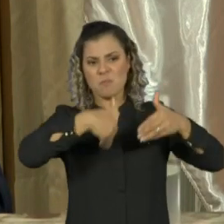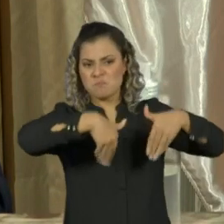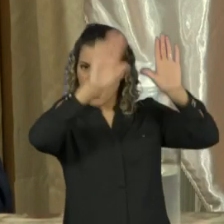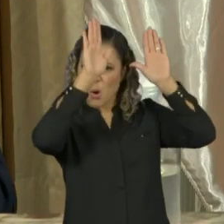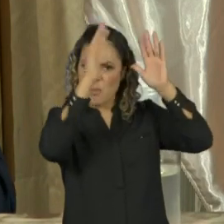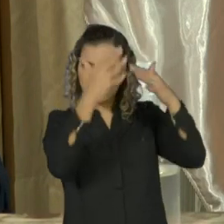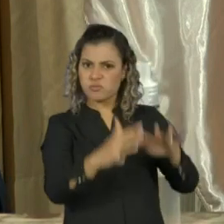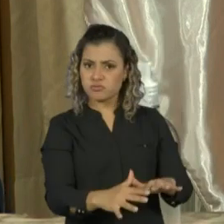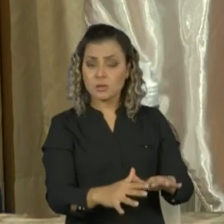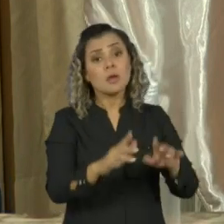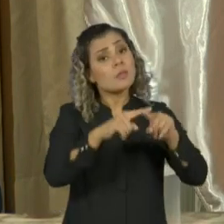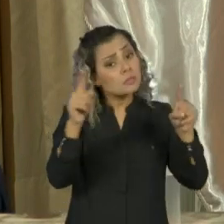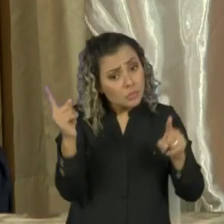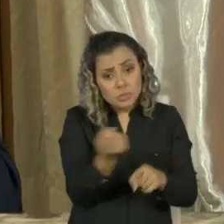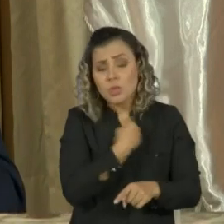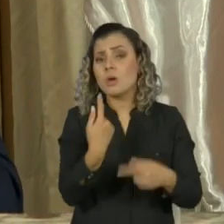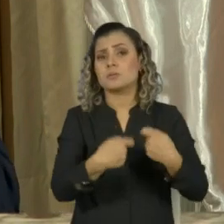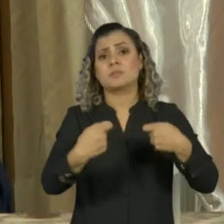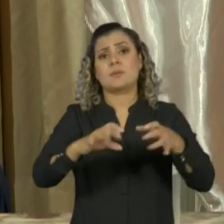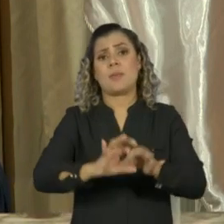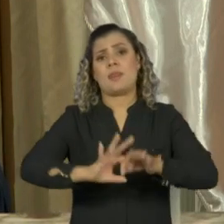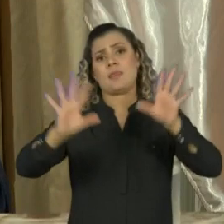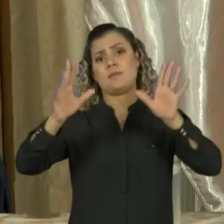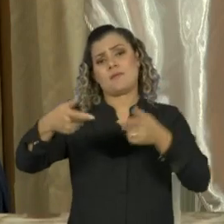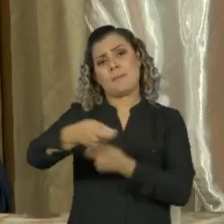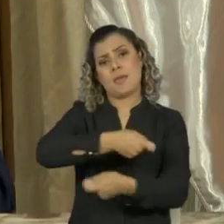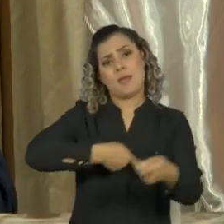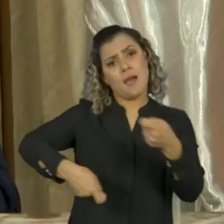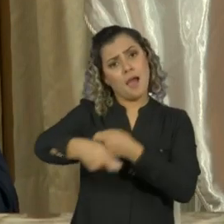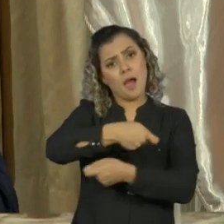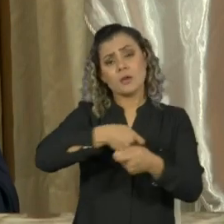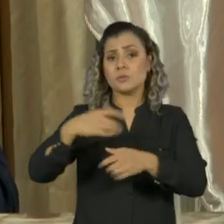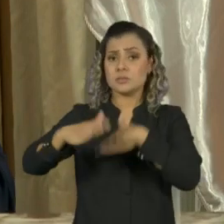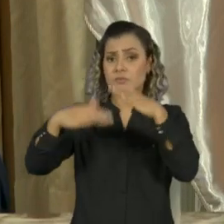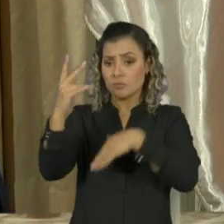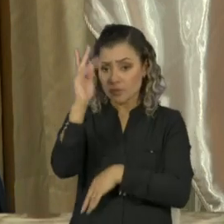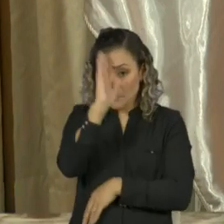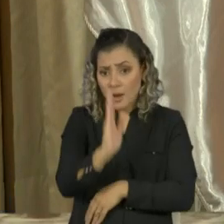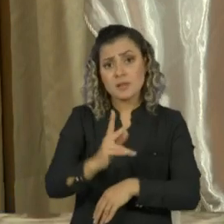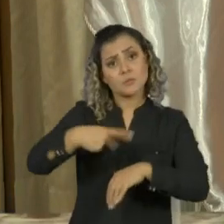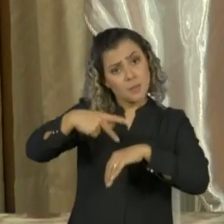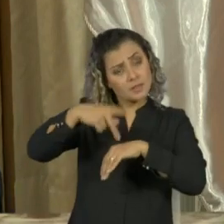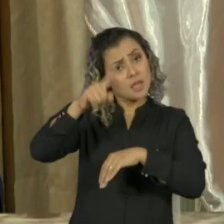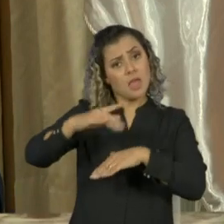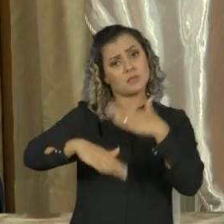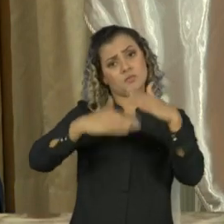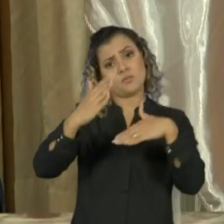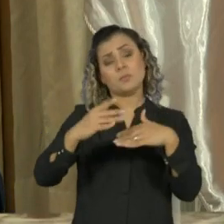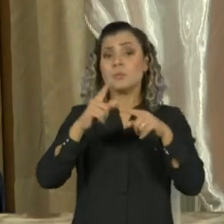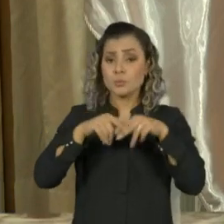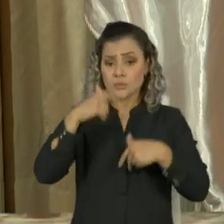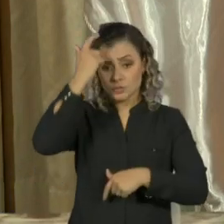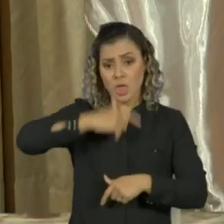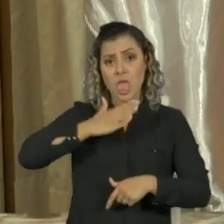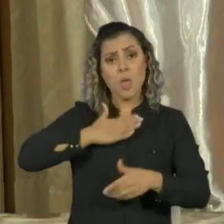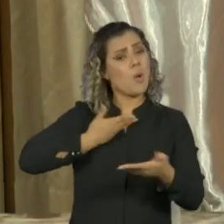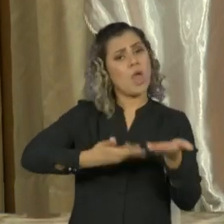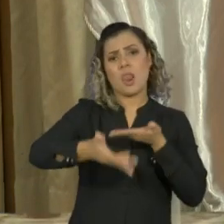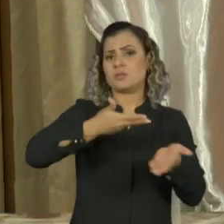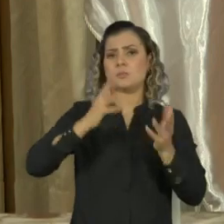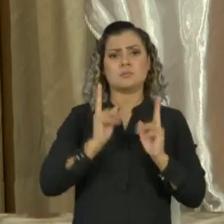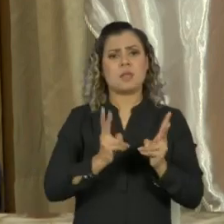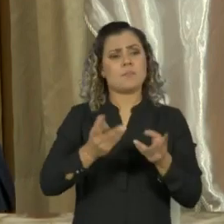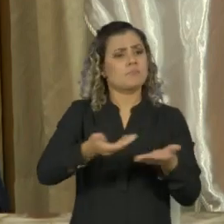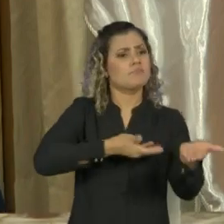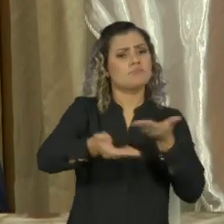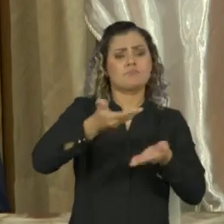mercado que não é possível para os países menos envolvidos como o nosso. Então, eu sou a pessoa pragmática. Eu sou a favor daquilo